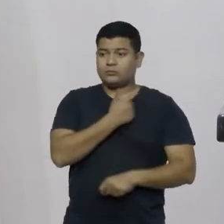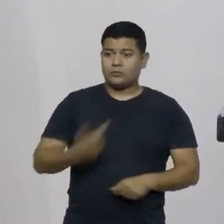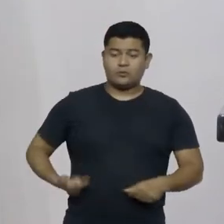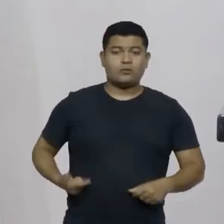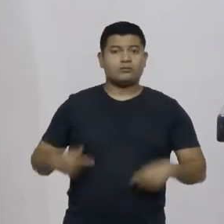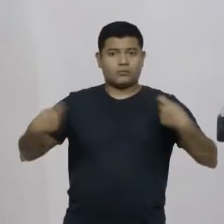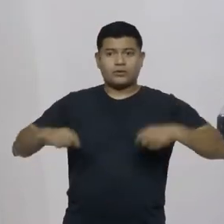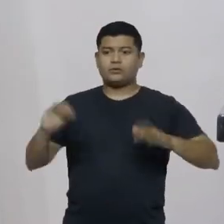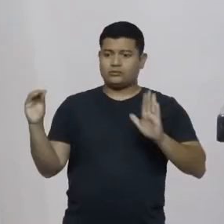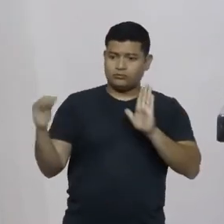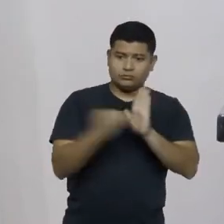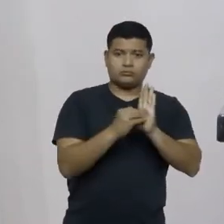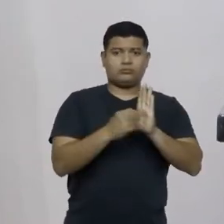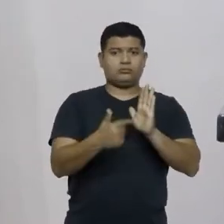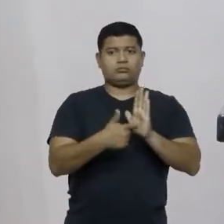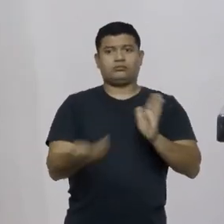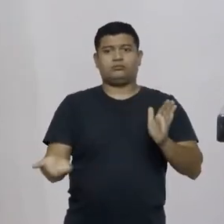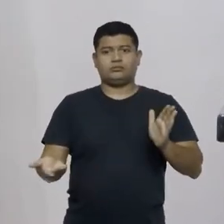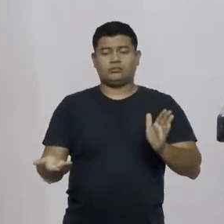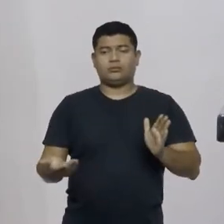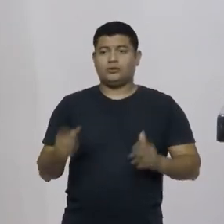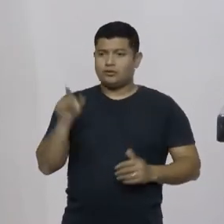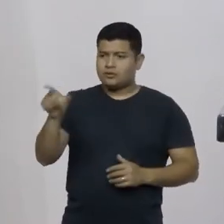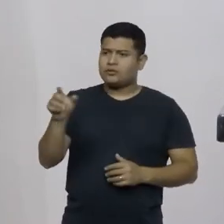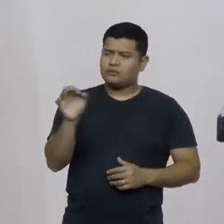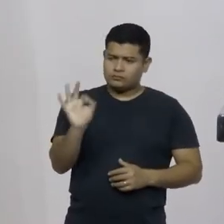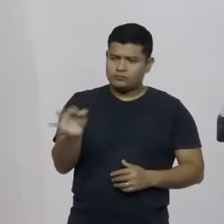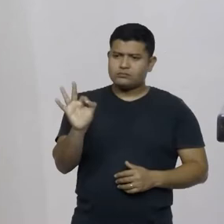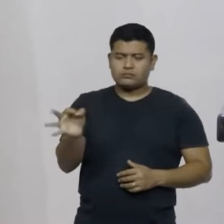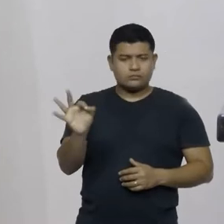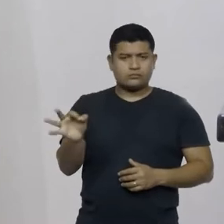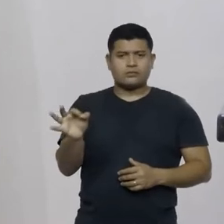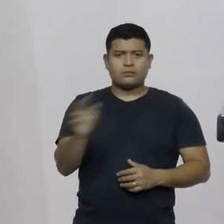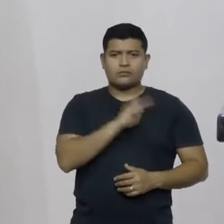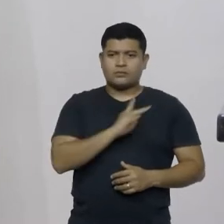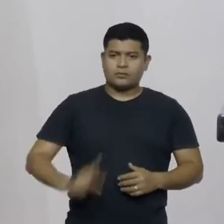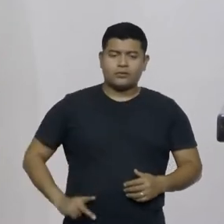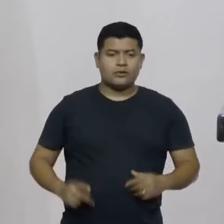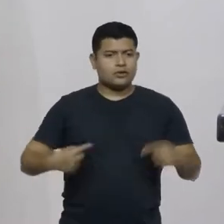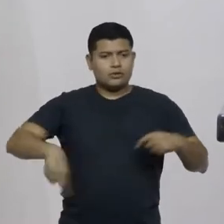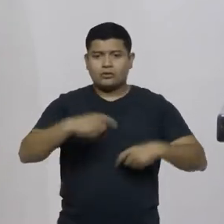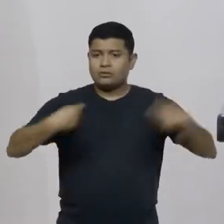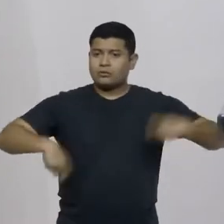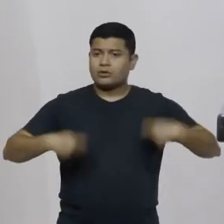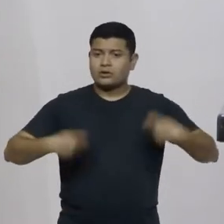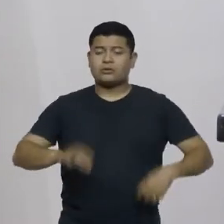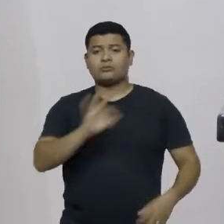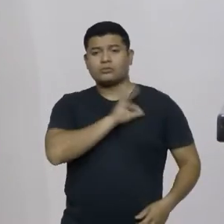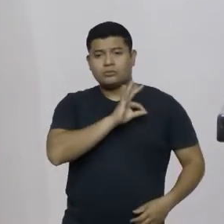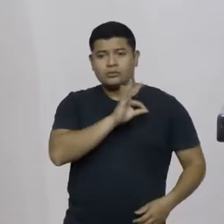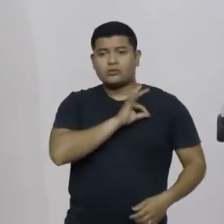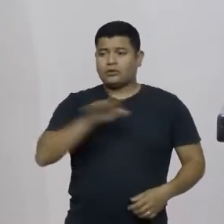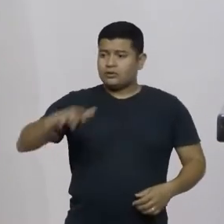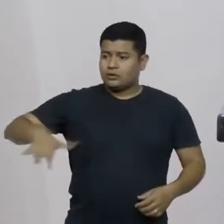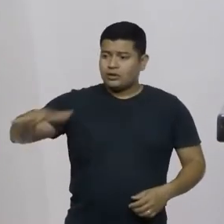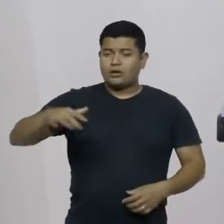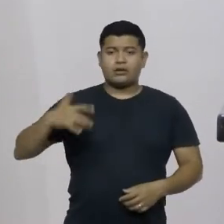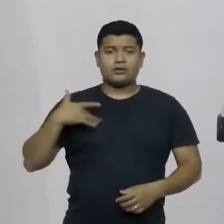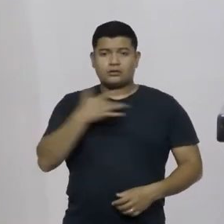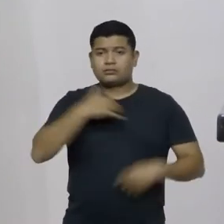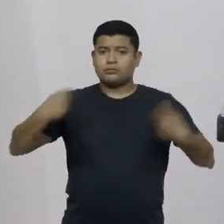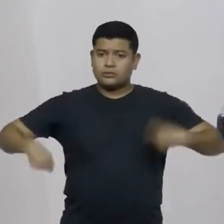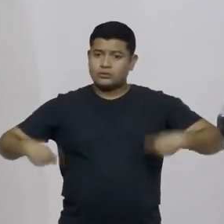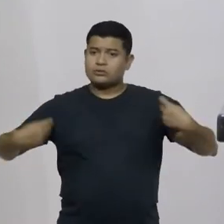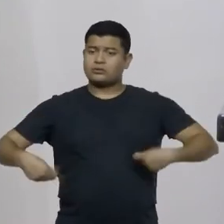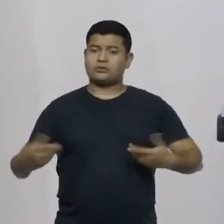está corretíssimo nós precisamos de policiais nós precisamos de pessoal na saúde nós estamos precisando disso tudo